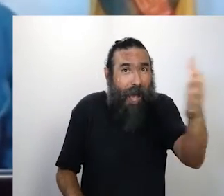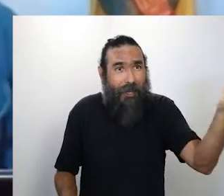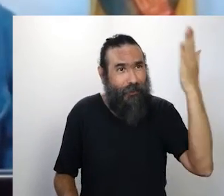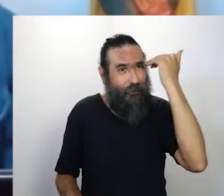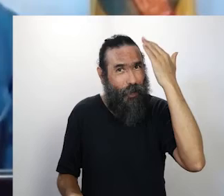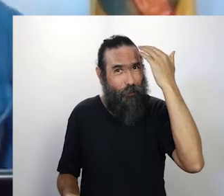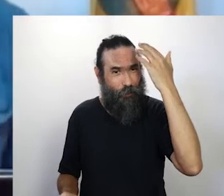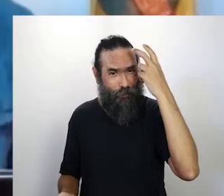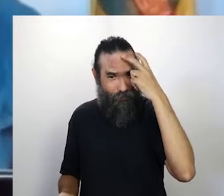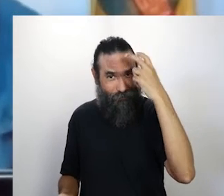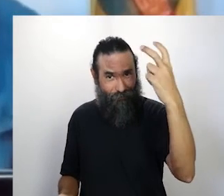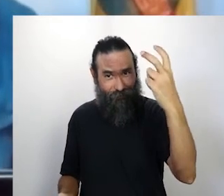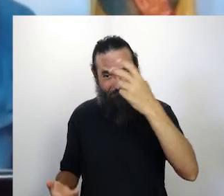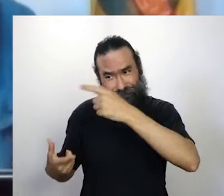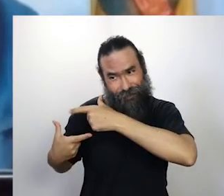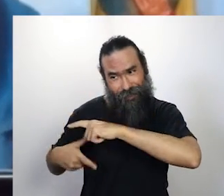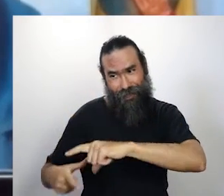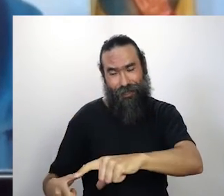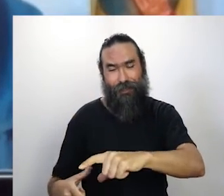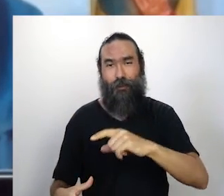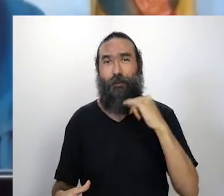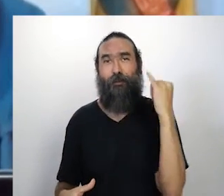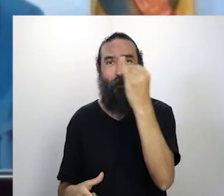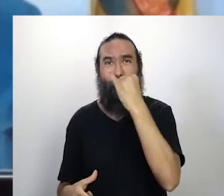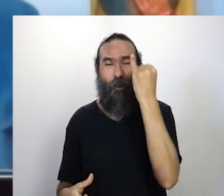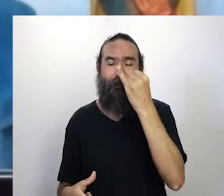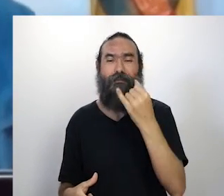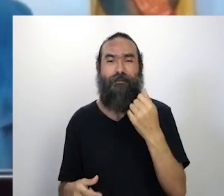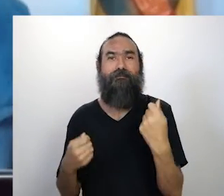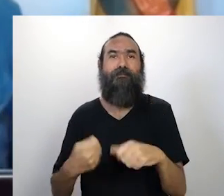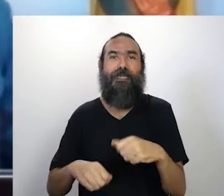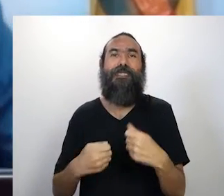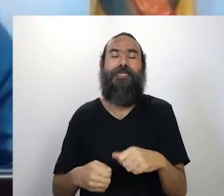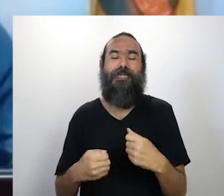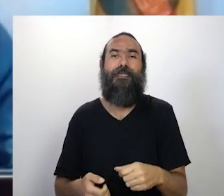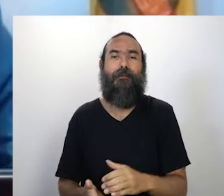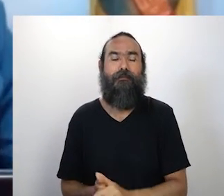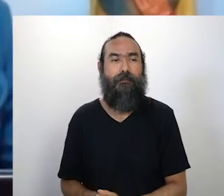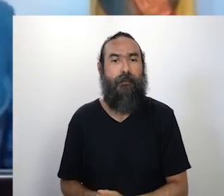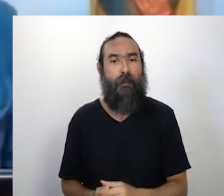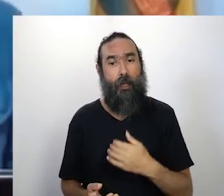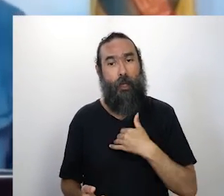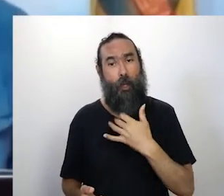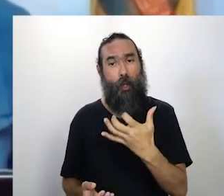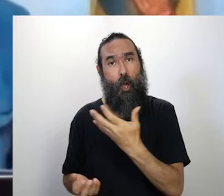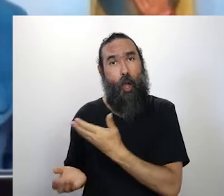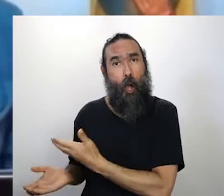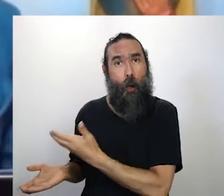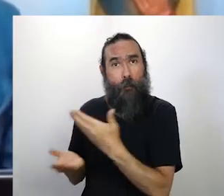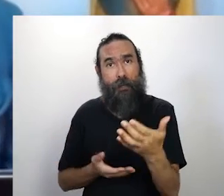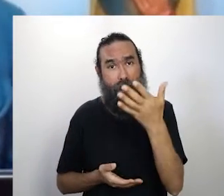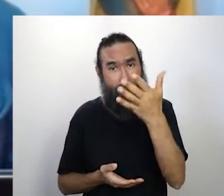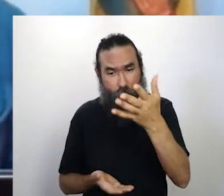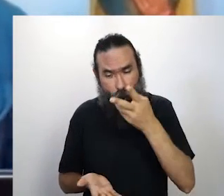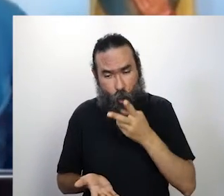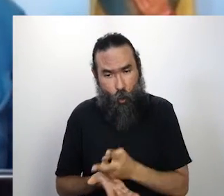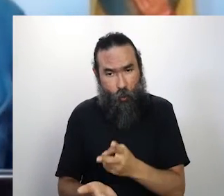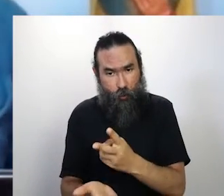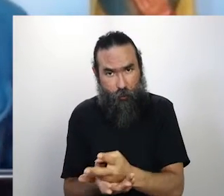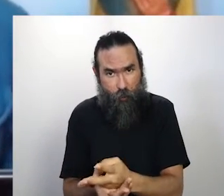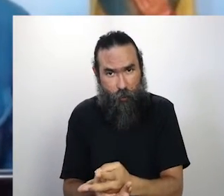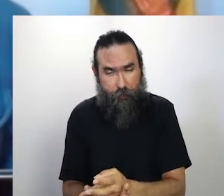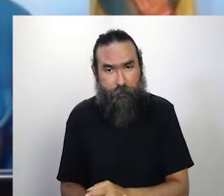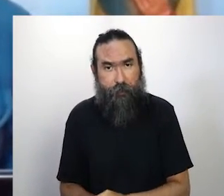muito importante. e muito bem-vindo. Bom, eu vou convidar aqui para a gente dar prosseguimento. Depois a gente vai dar um alô